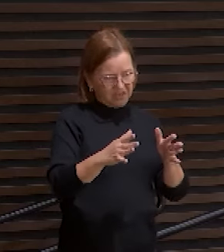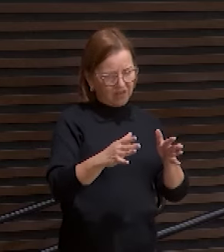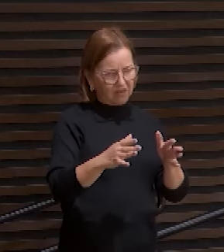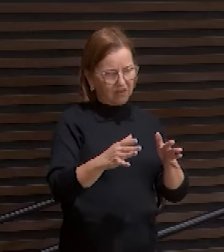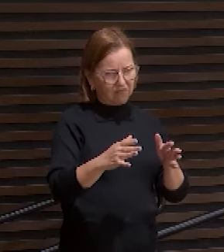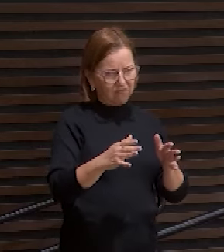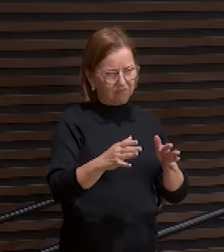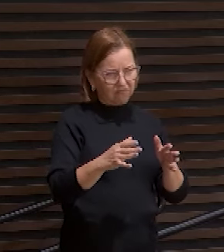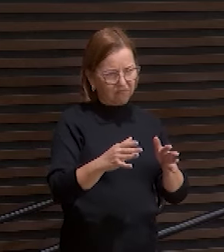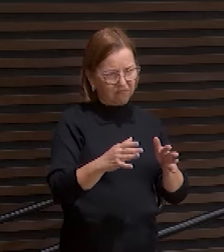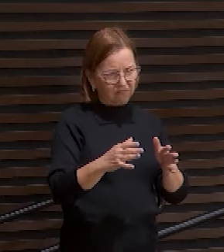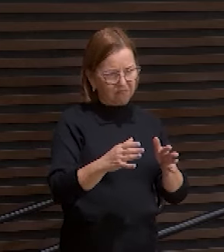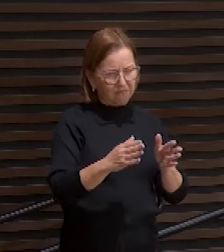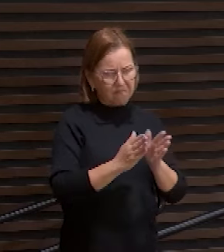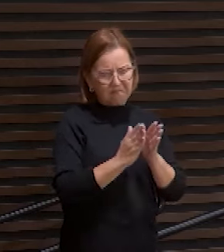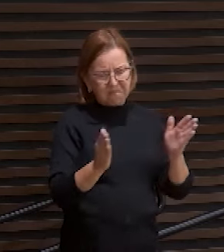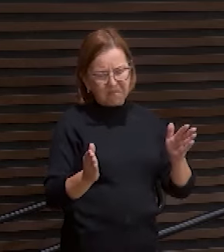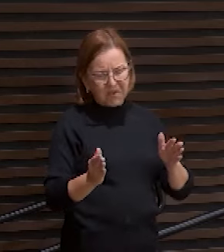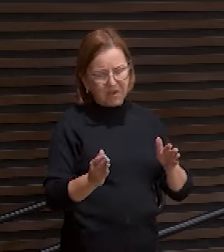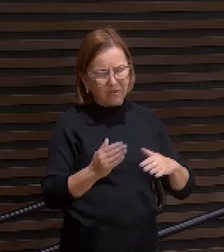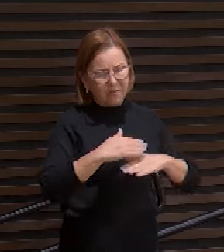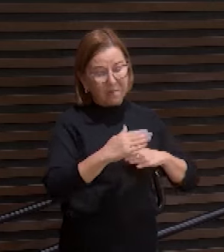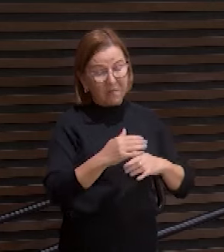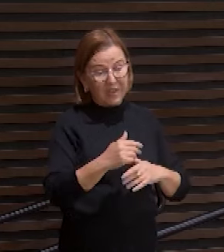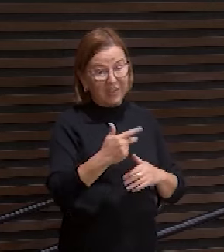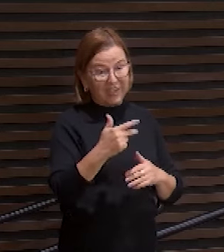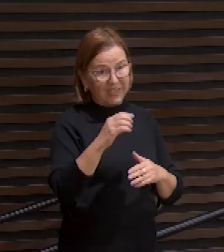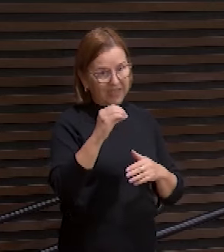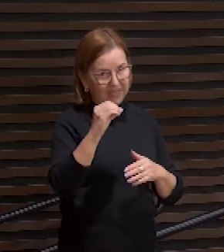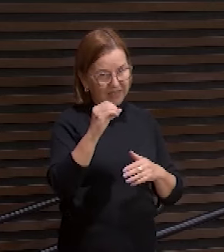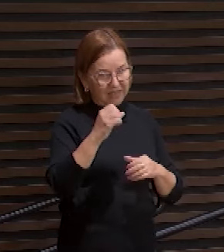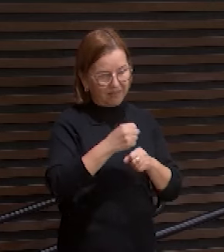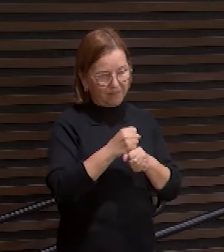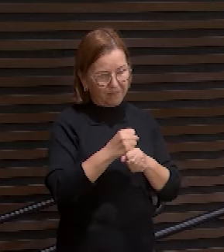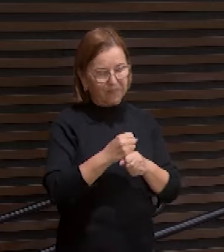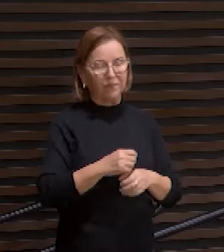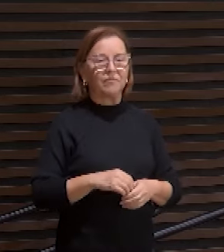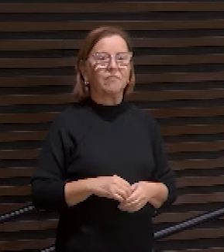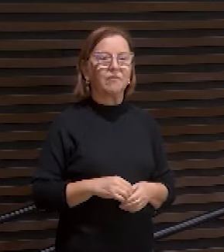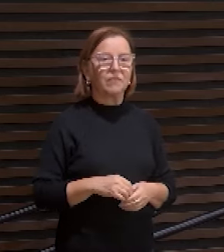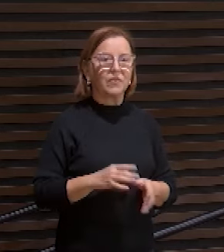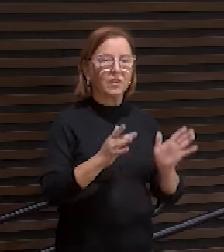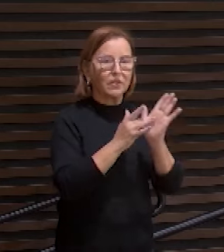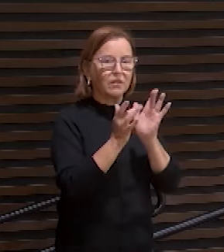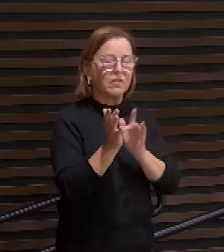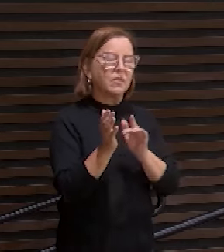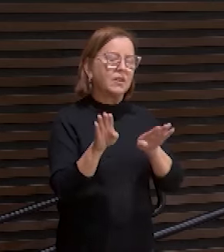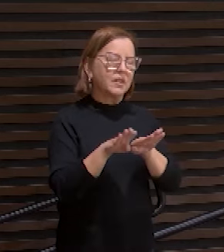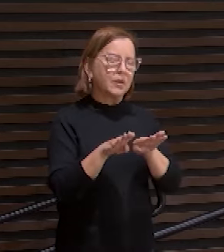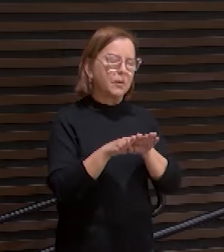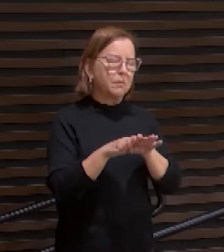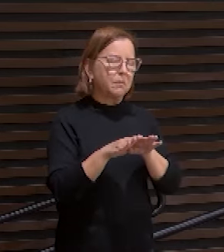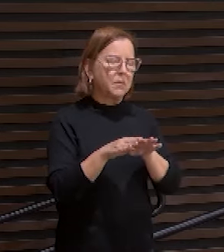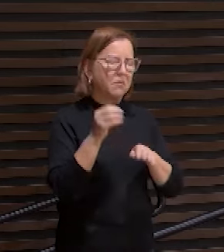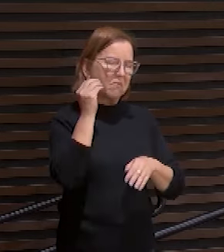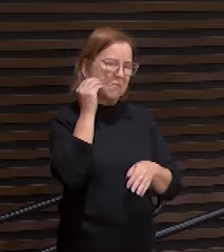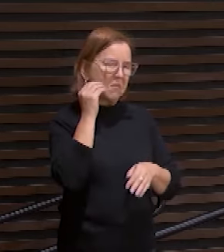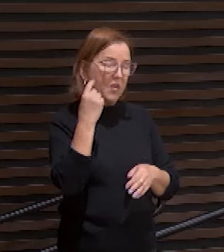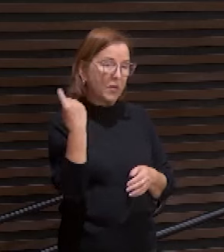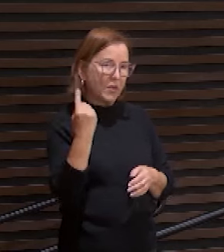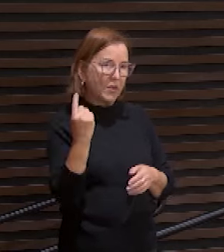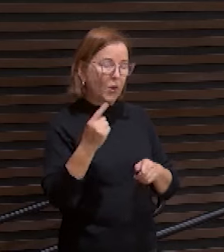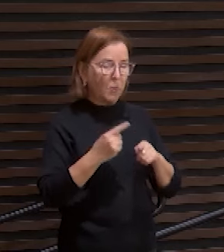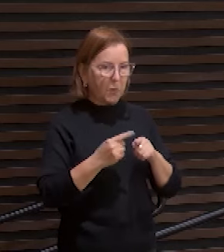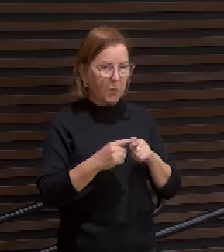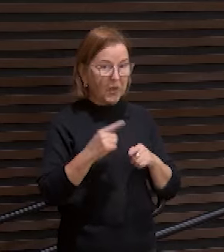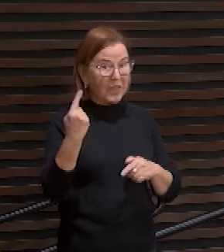mais de 30 anos. Ele também experimentou a solidão porque os seus discípulos o